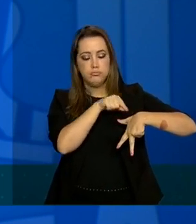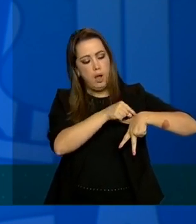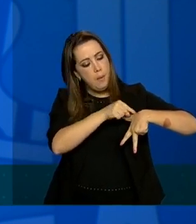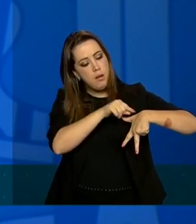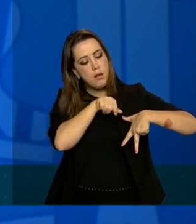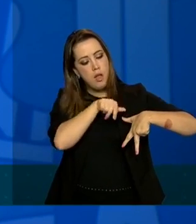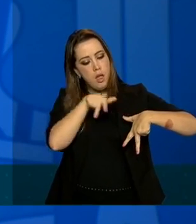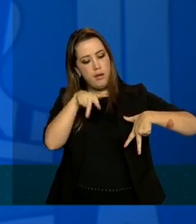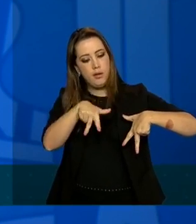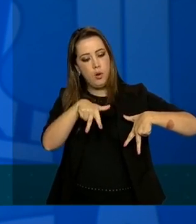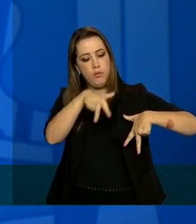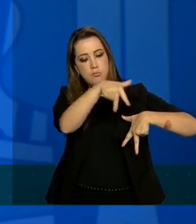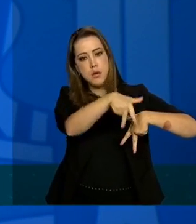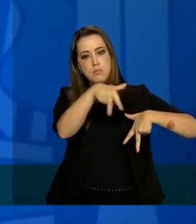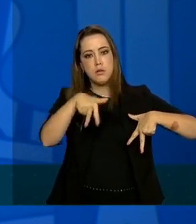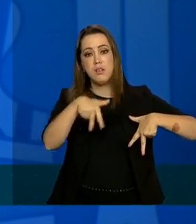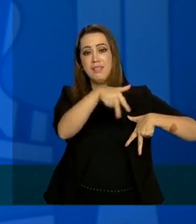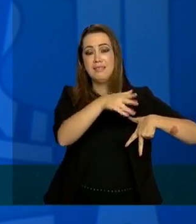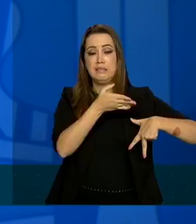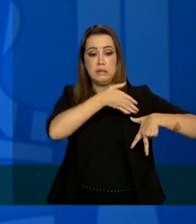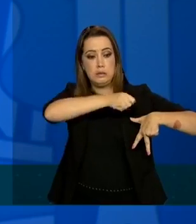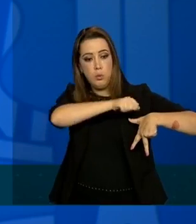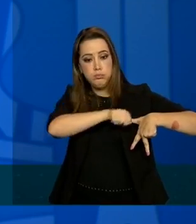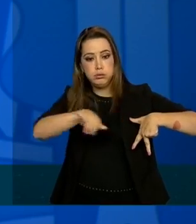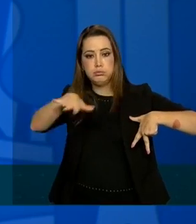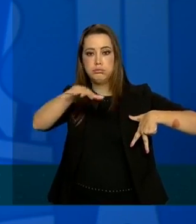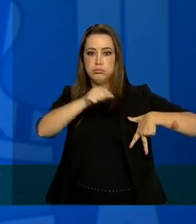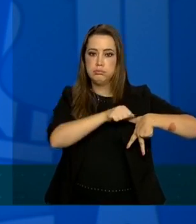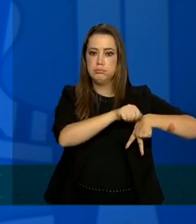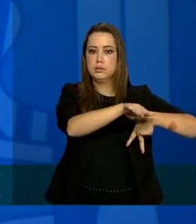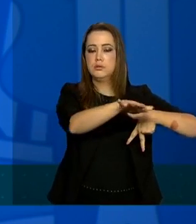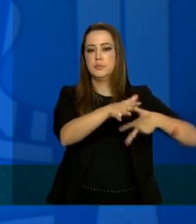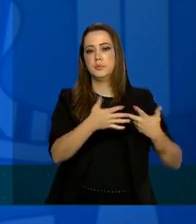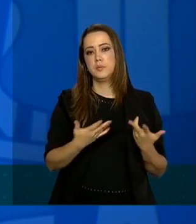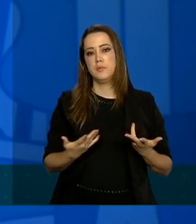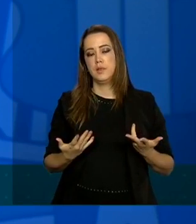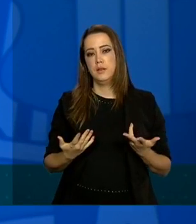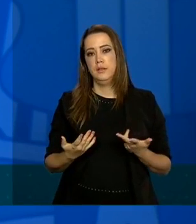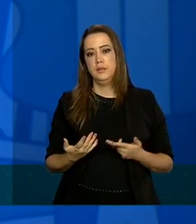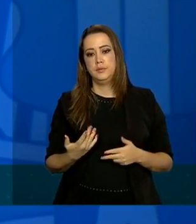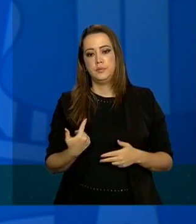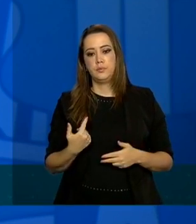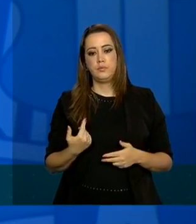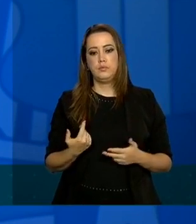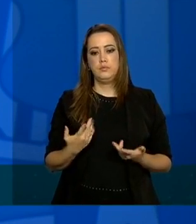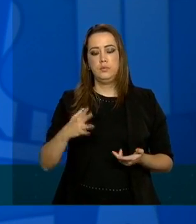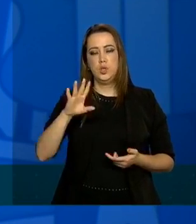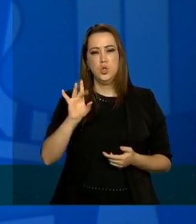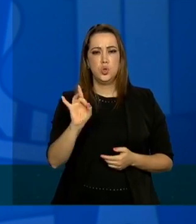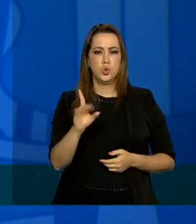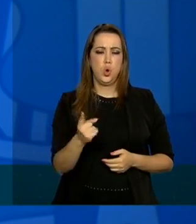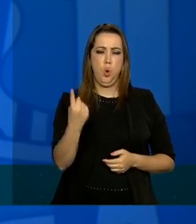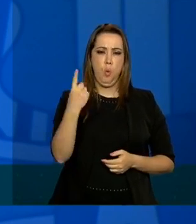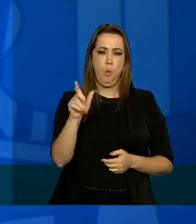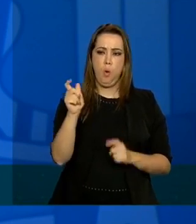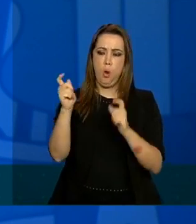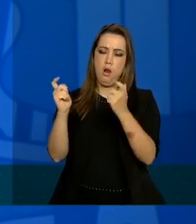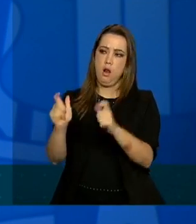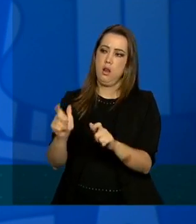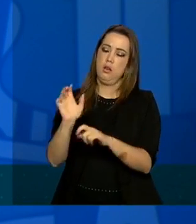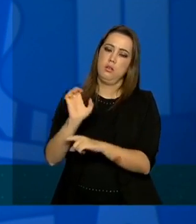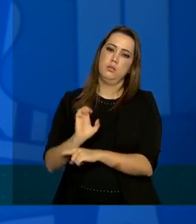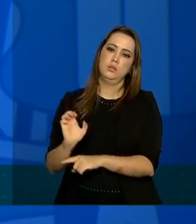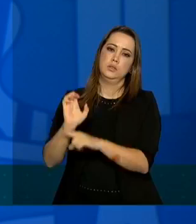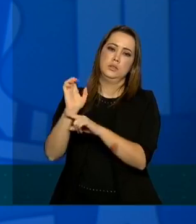transmitindo para um pouco mais de uma pessoa não chega a ser 2 acho que somente um estado que tinha um índice um